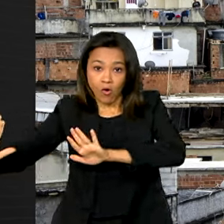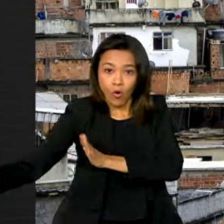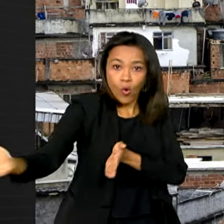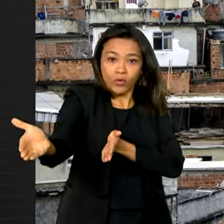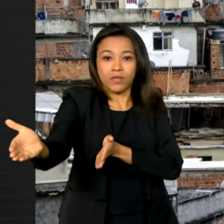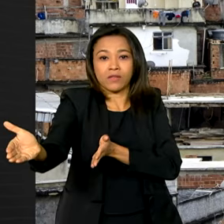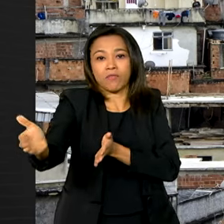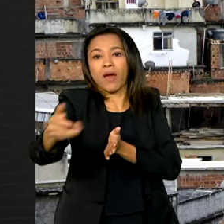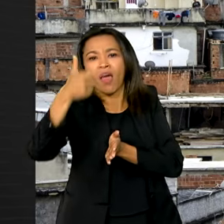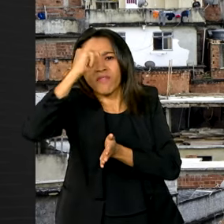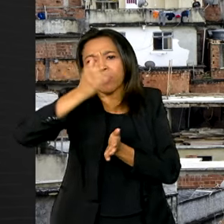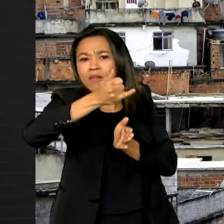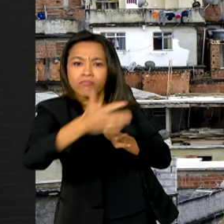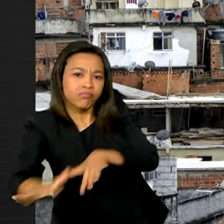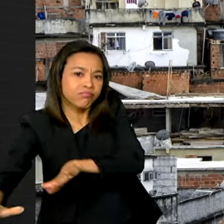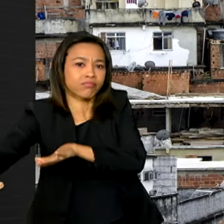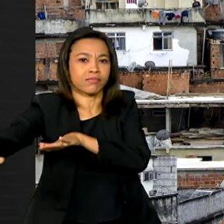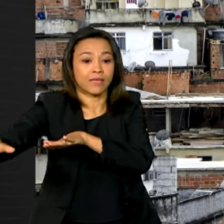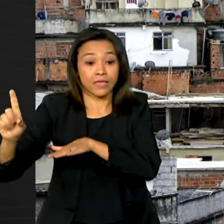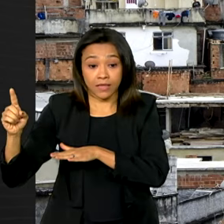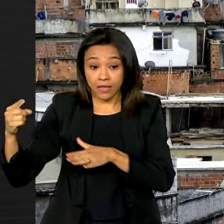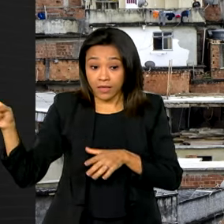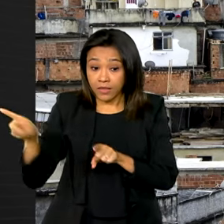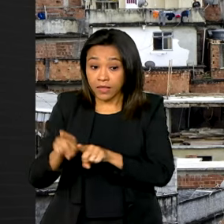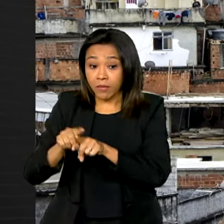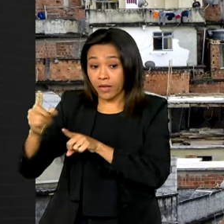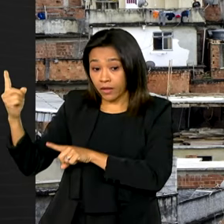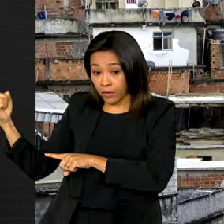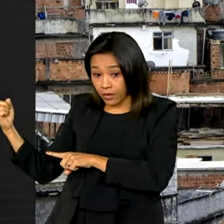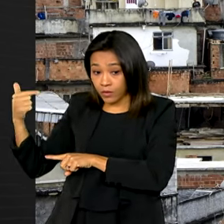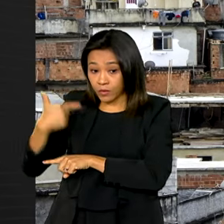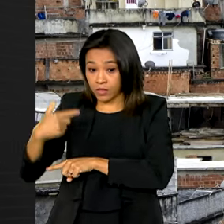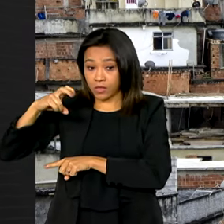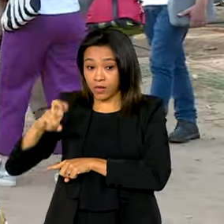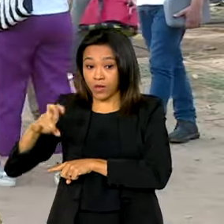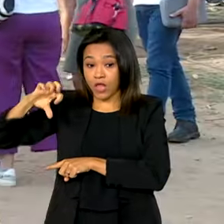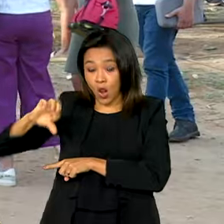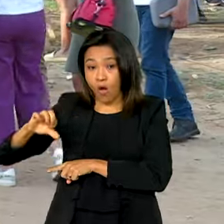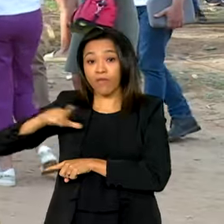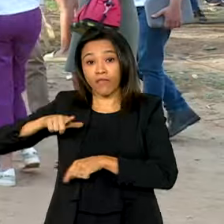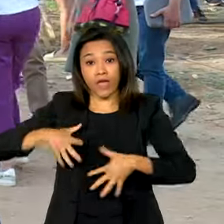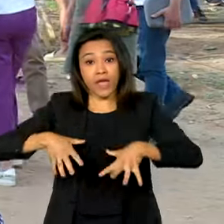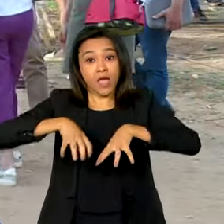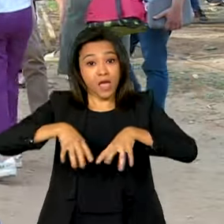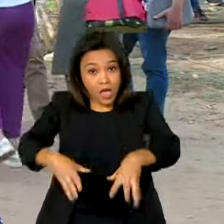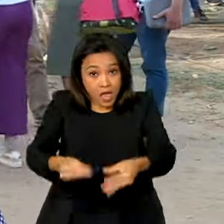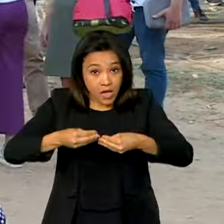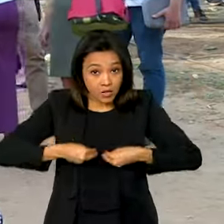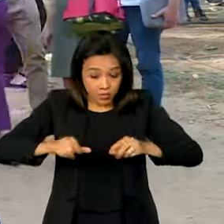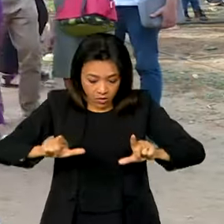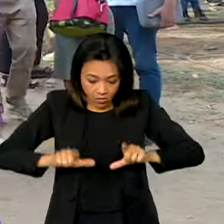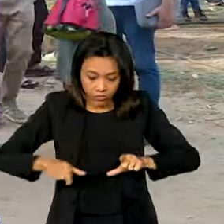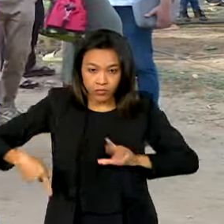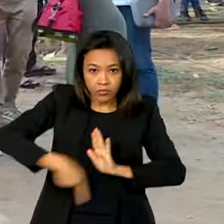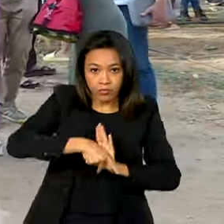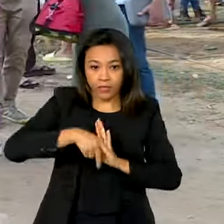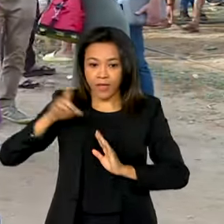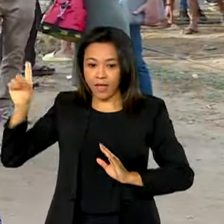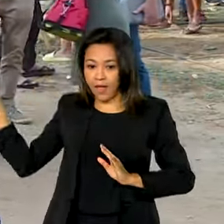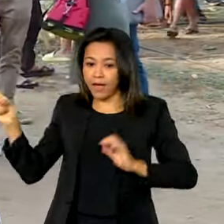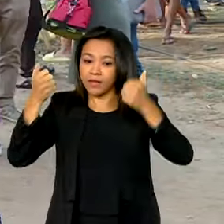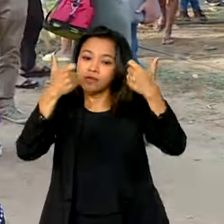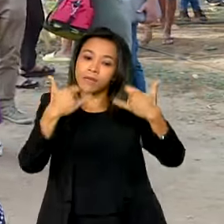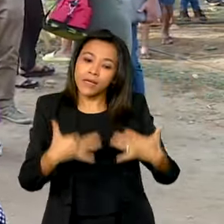e 259 territórios com regularização fundiária. A pauta de periferias é uma pauta prioritária do